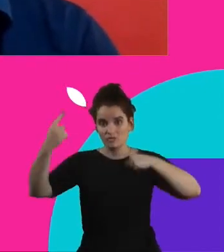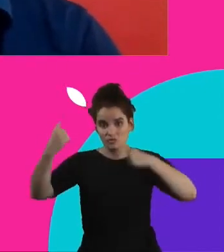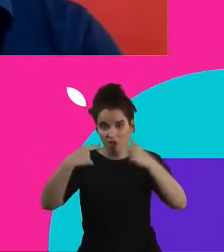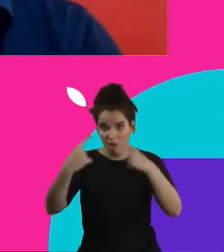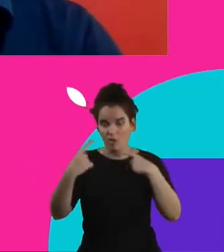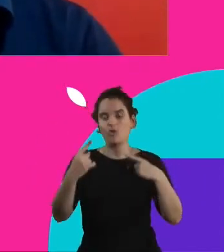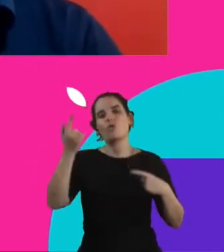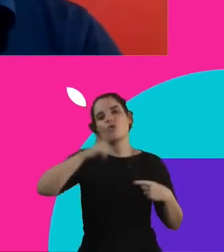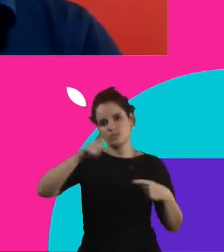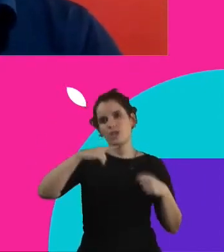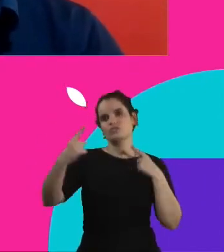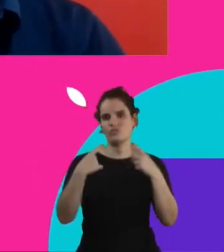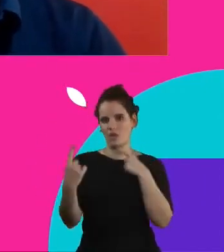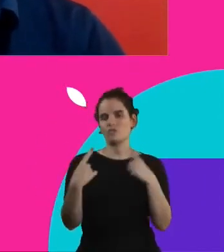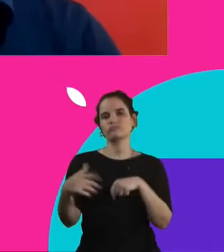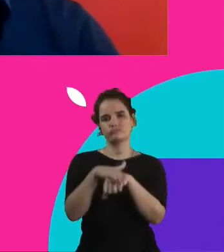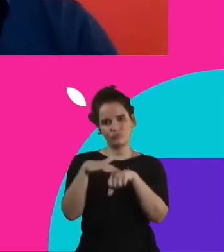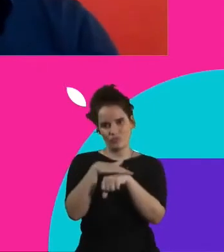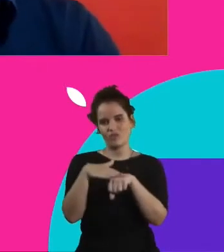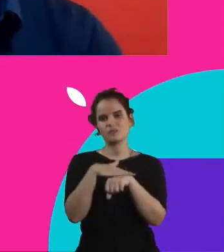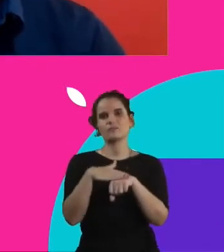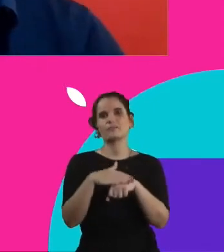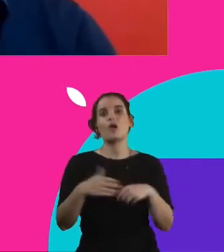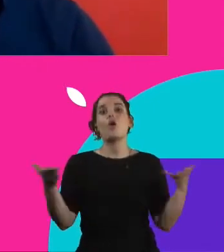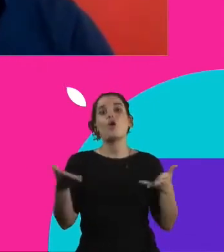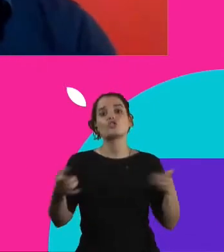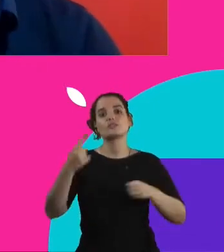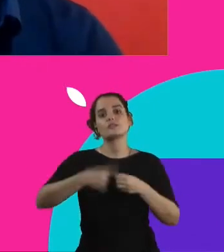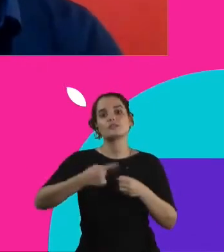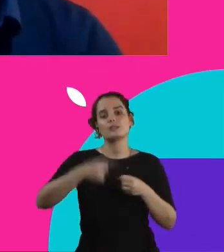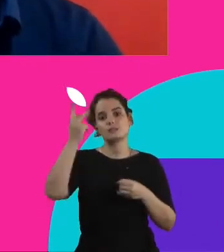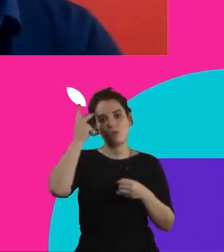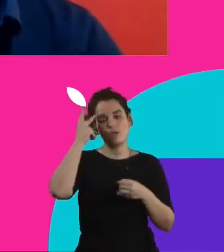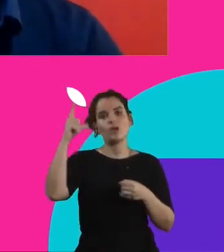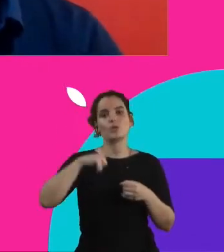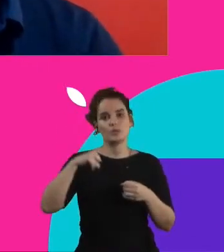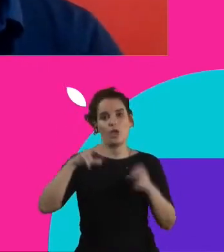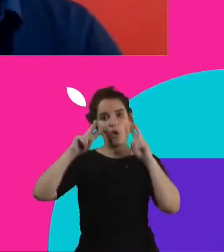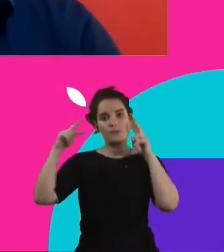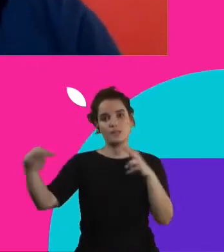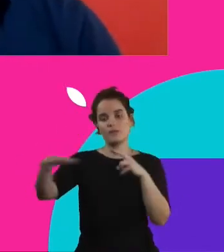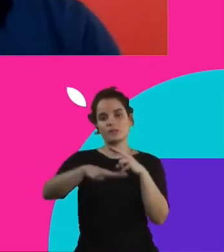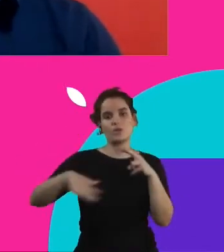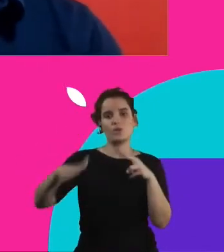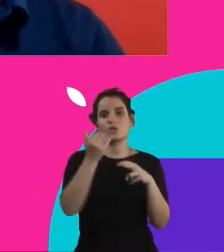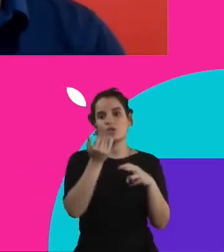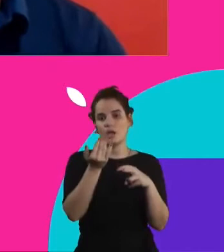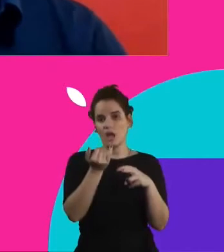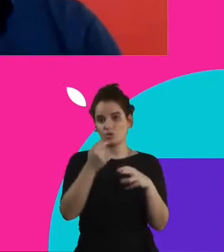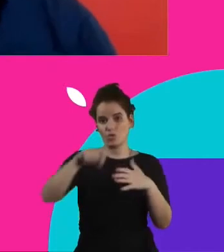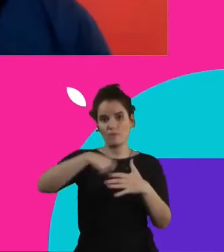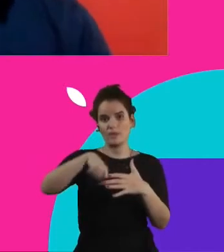dialogar. Hoje, na cidade de São Paulo, tem um conselho de um observatório de gastronomia que está buscando fazer